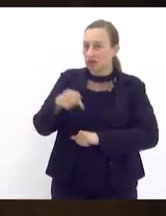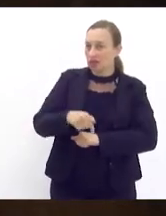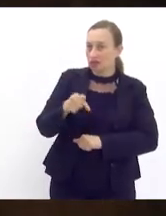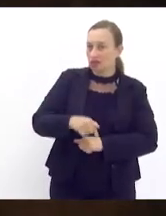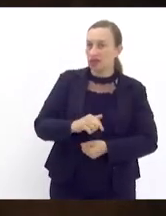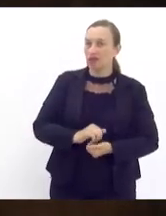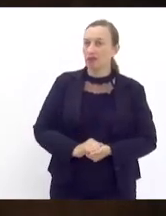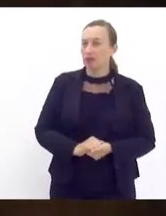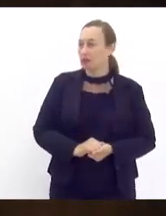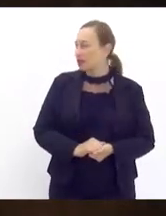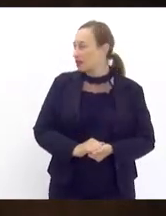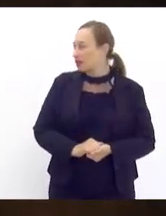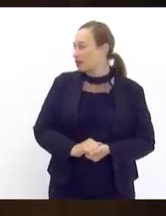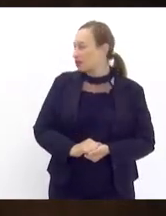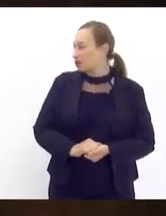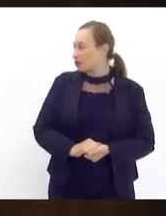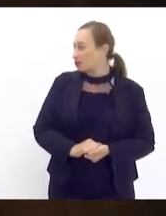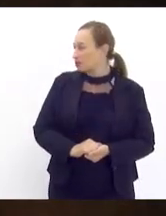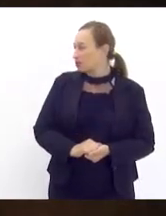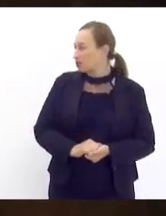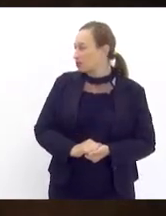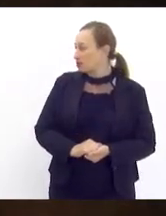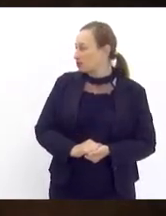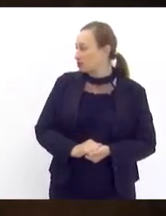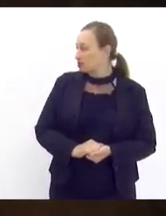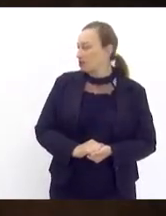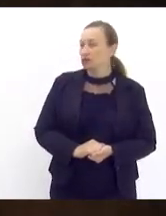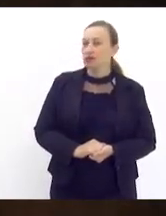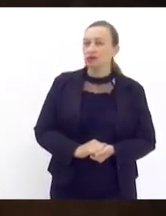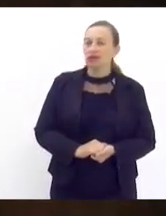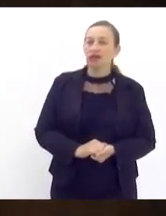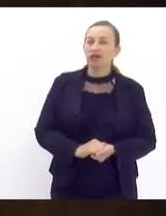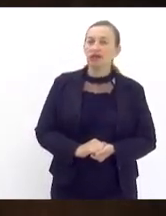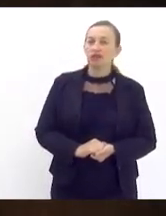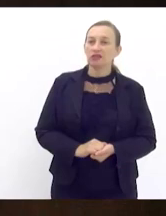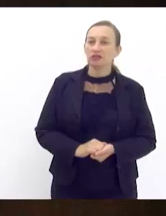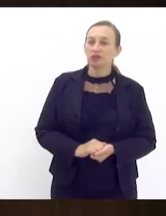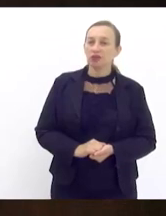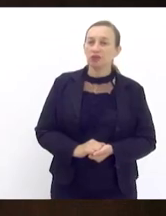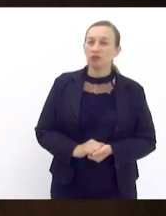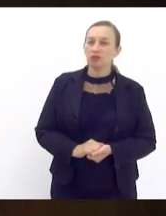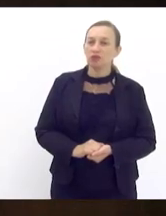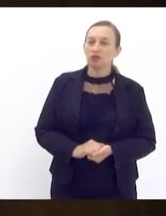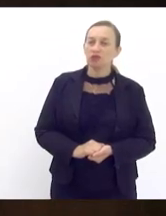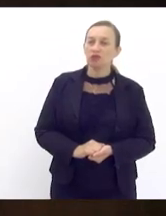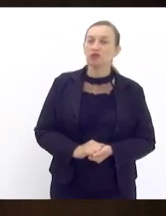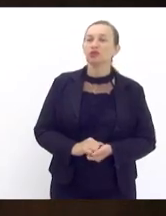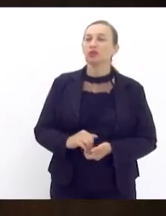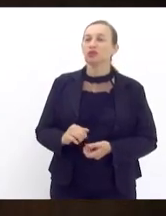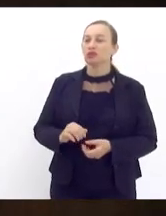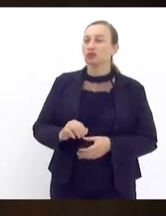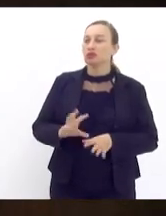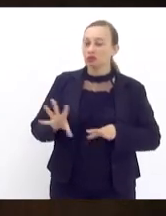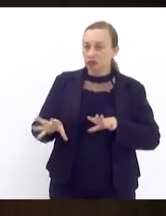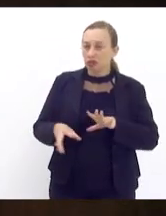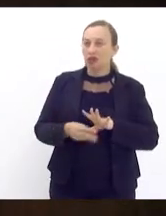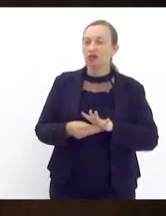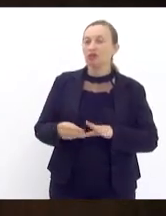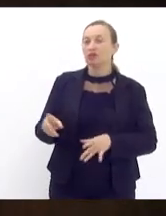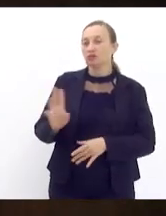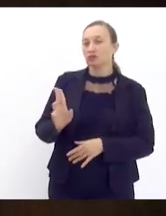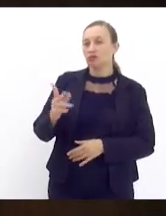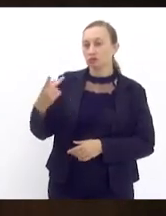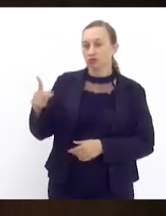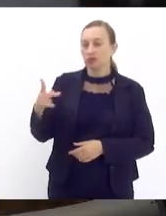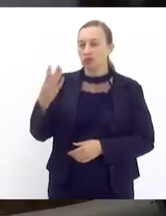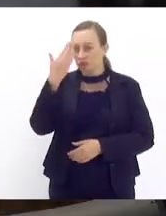junções e reapresentaria ou simplesmente é mais fácil fazer as emendas e adicionar o nome dele no processo do deputado